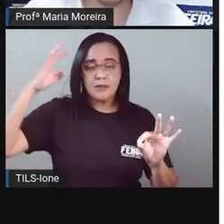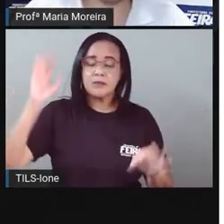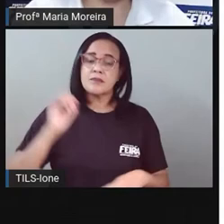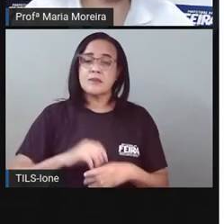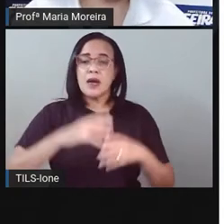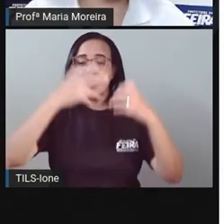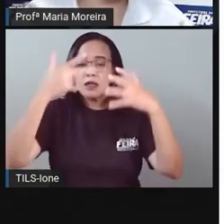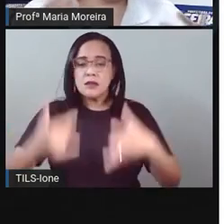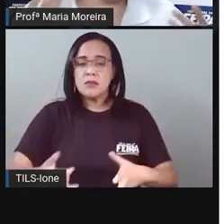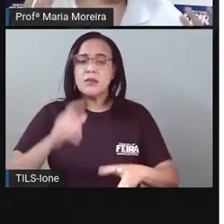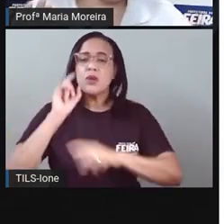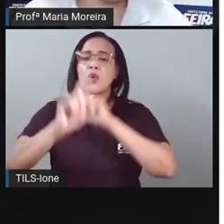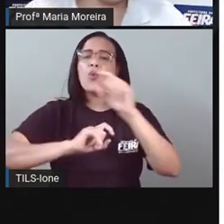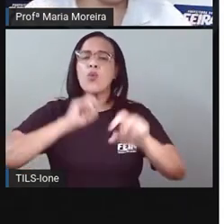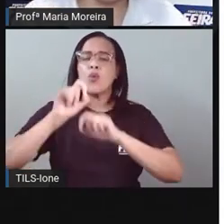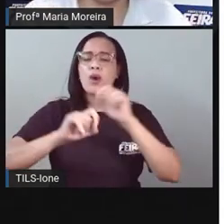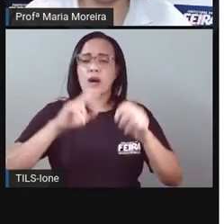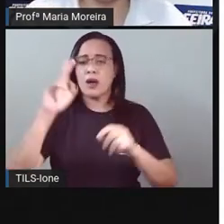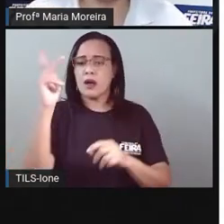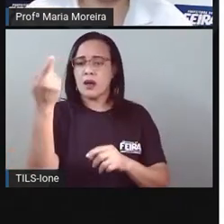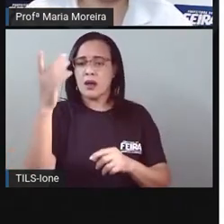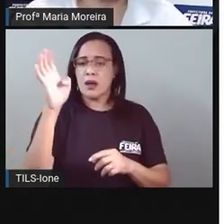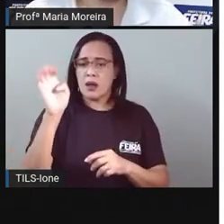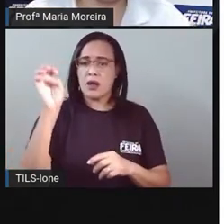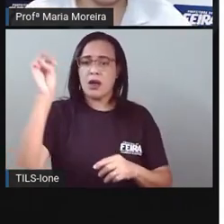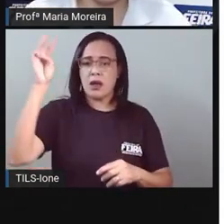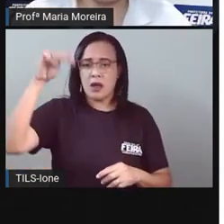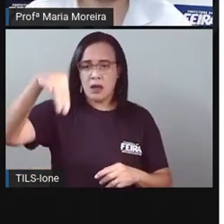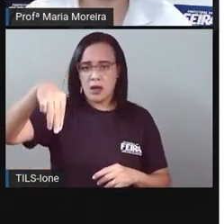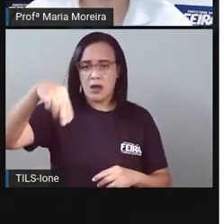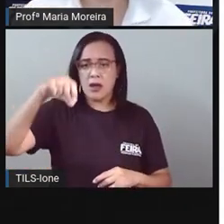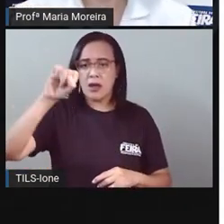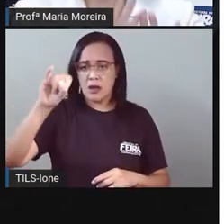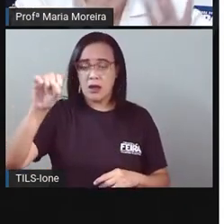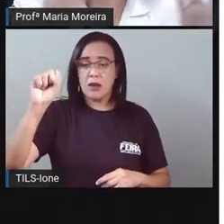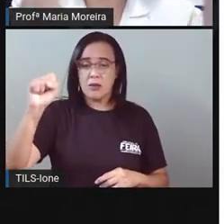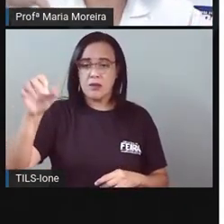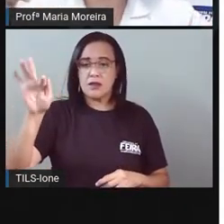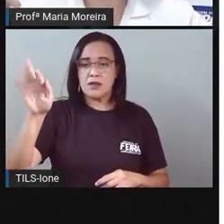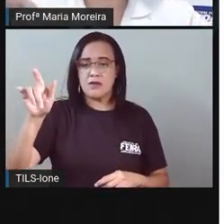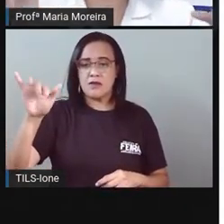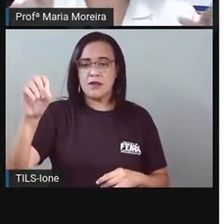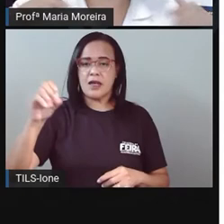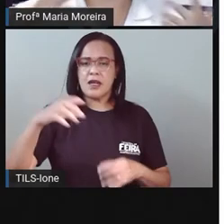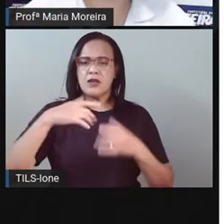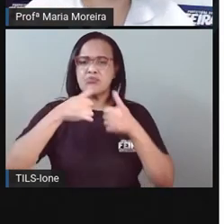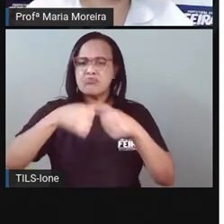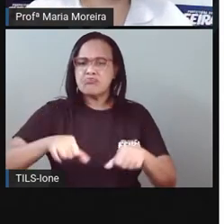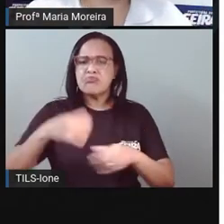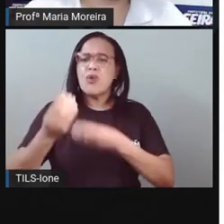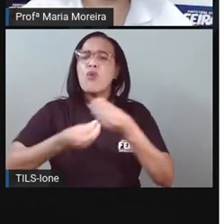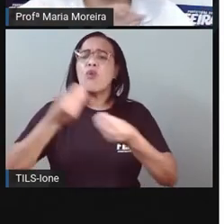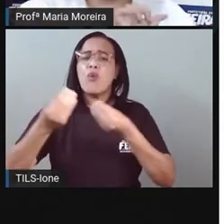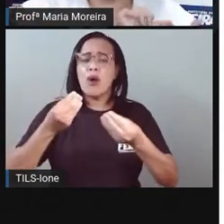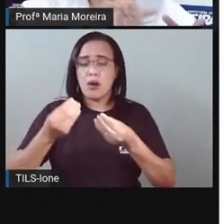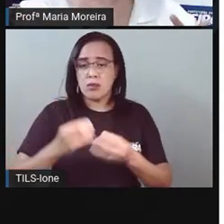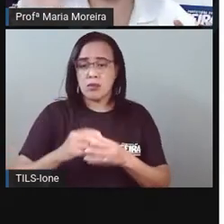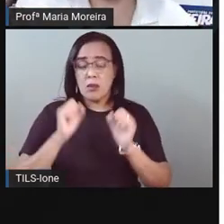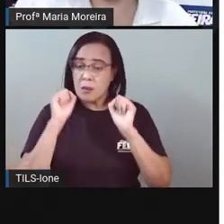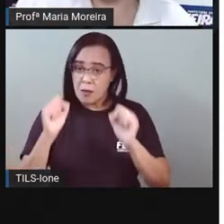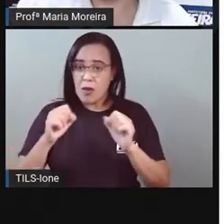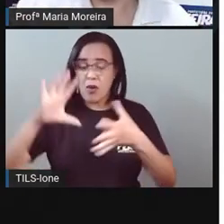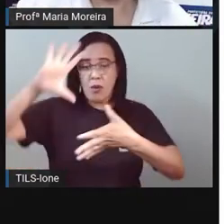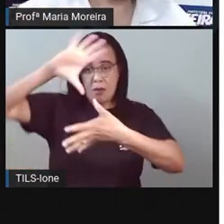Então, se vocês tiverem acesso aí a um globo Ou a um mapa, né? Um mapa mundo, aberto Até na internet você vai perceber que